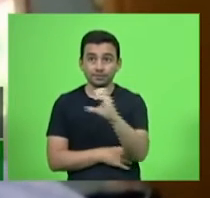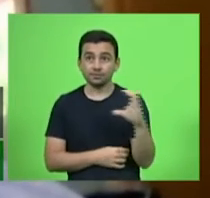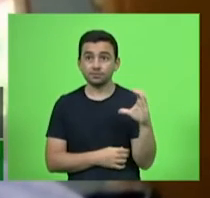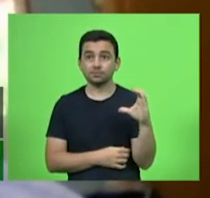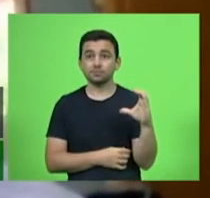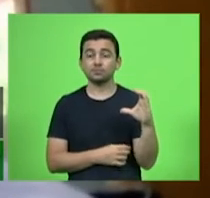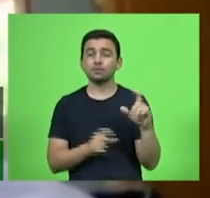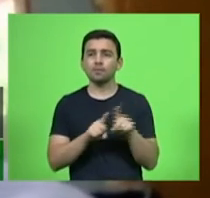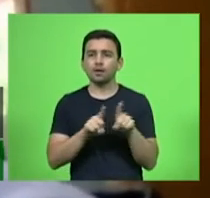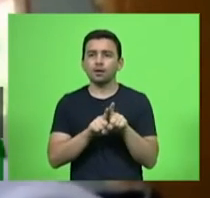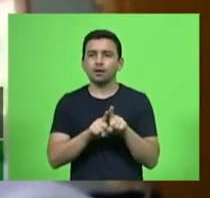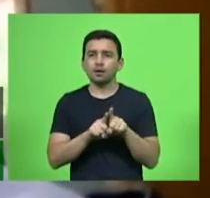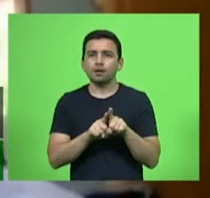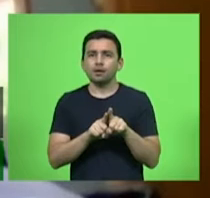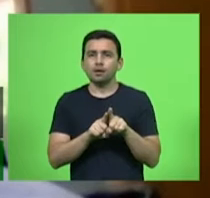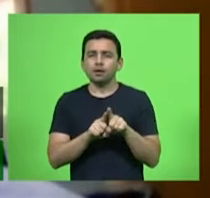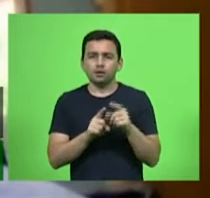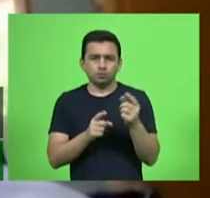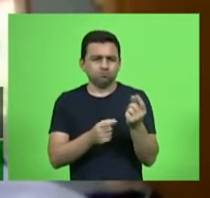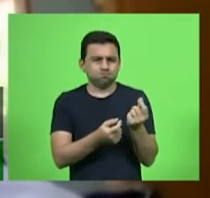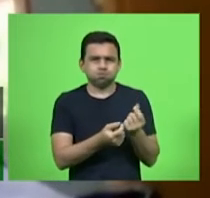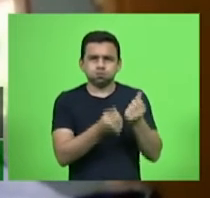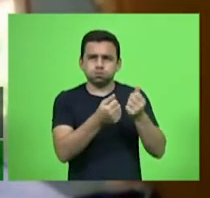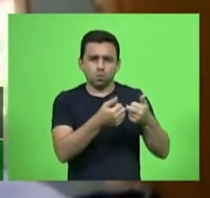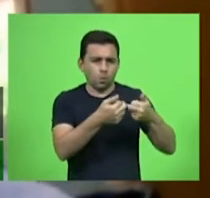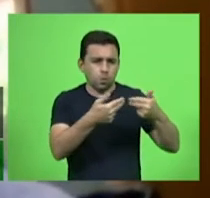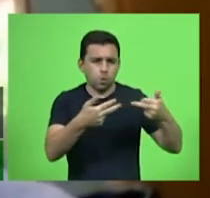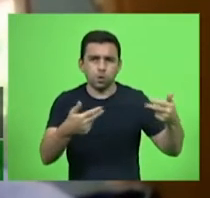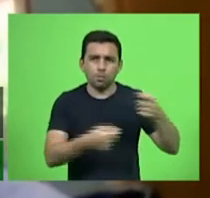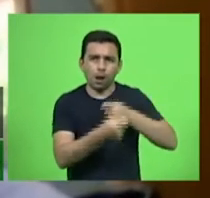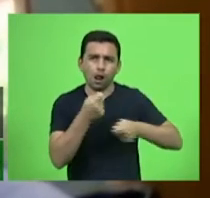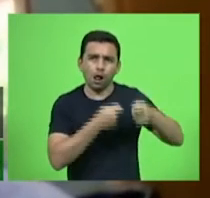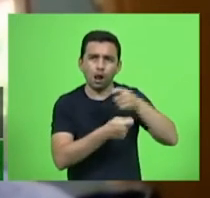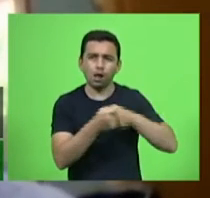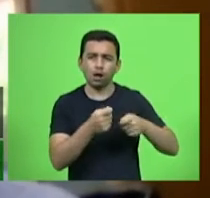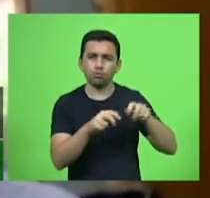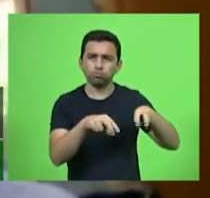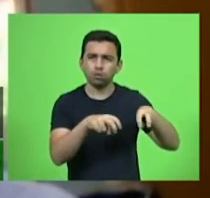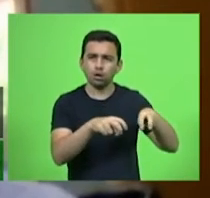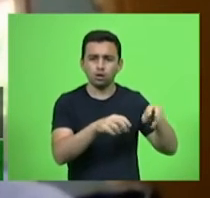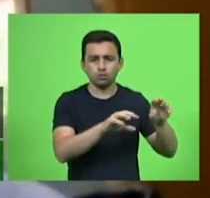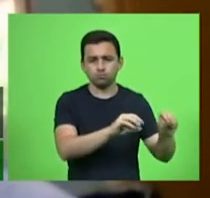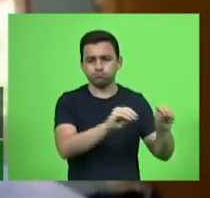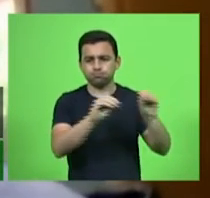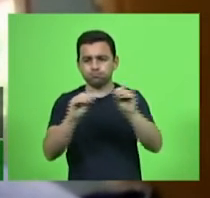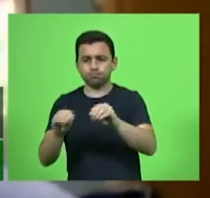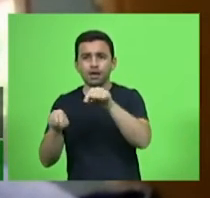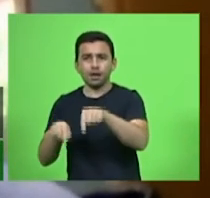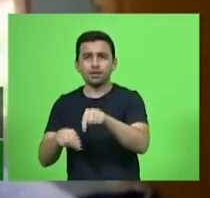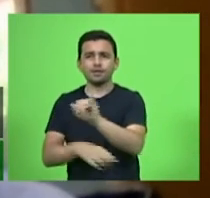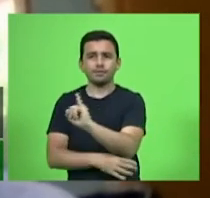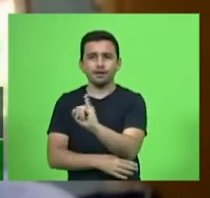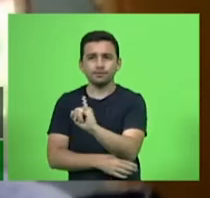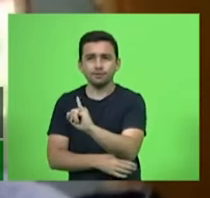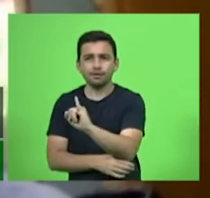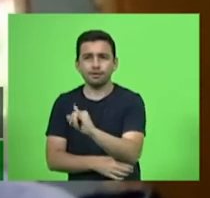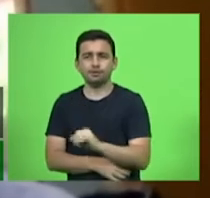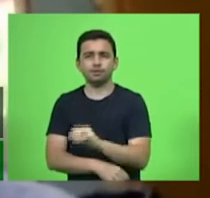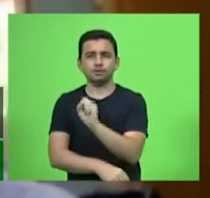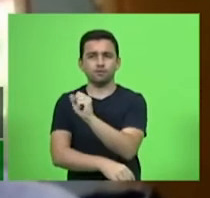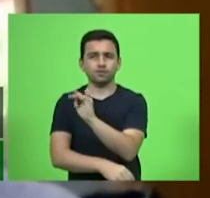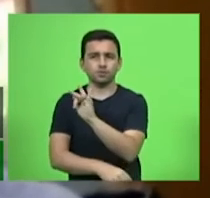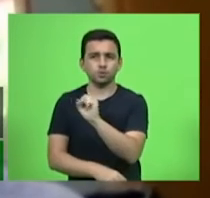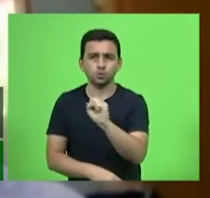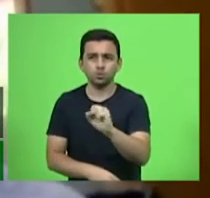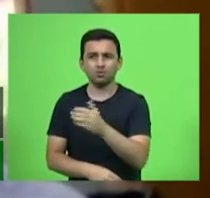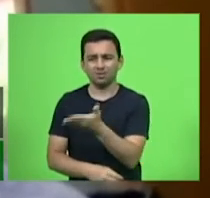iniciativa. Ele defende uma mobilização da Assembleia Legislativa e da bancada federal, composta pelos deputados